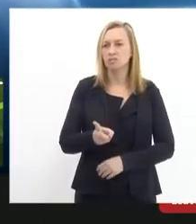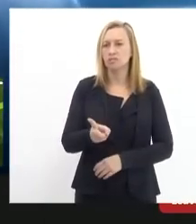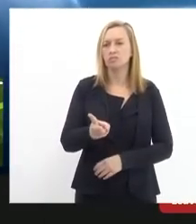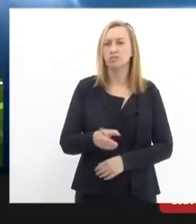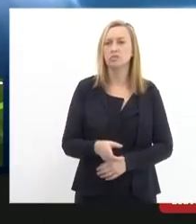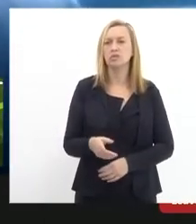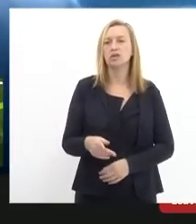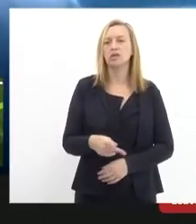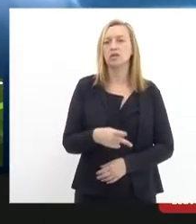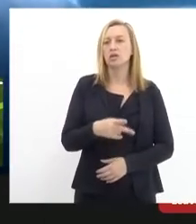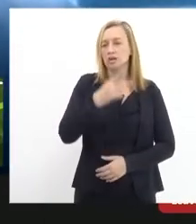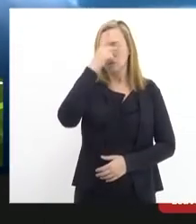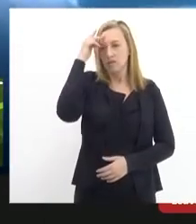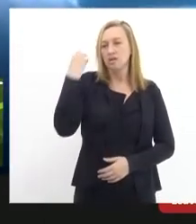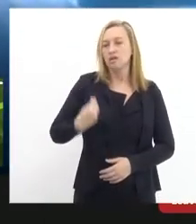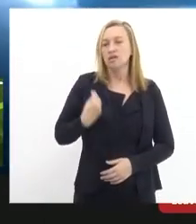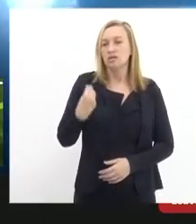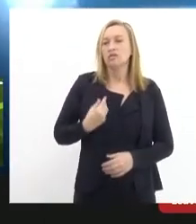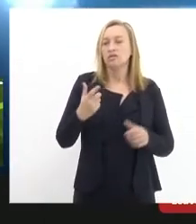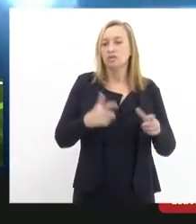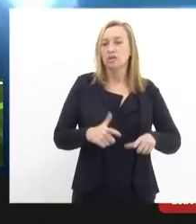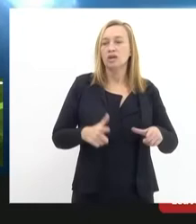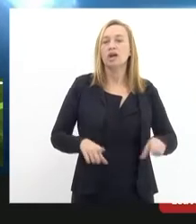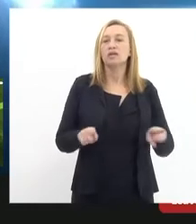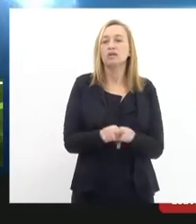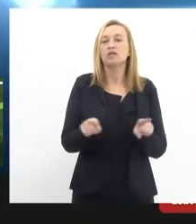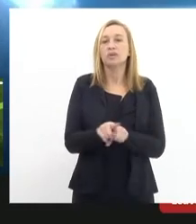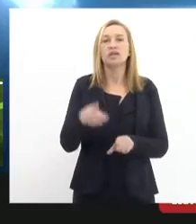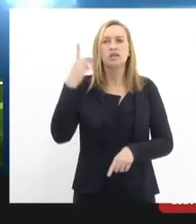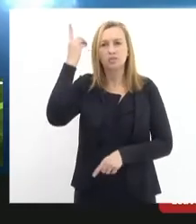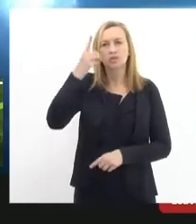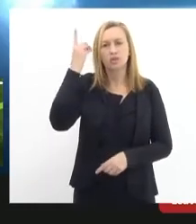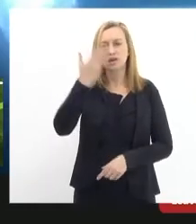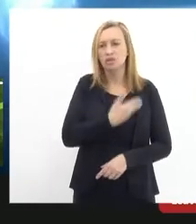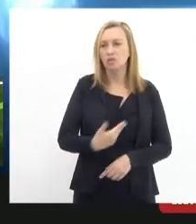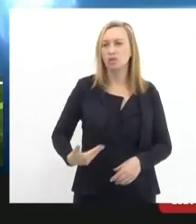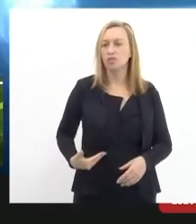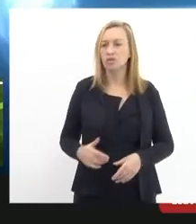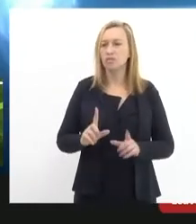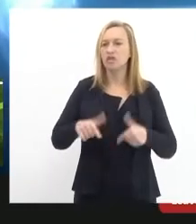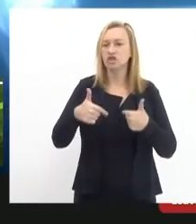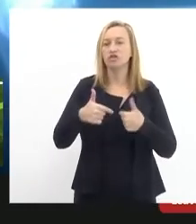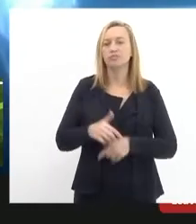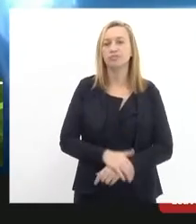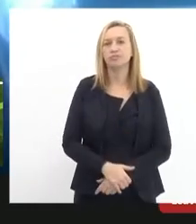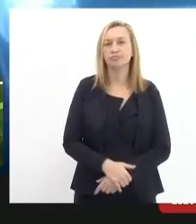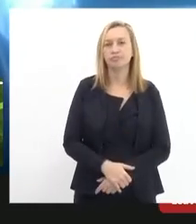moradores parlamentares e autoridades se manifestarem